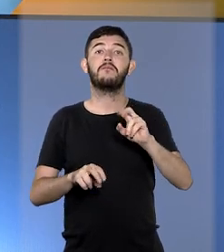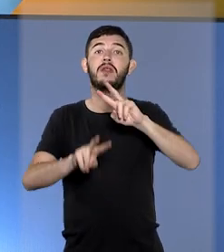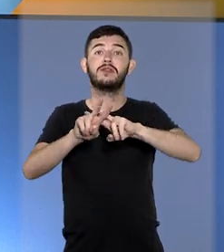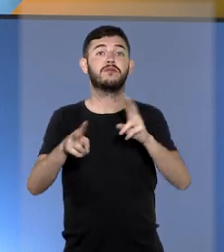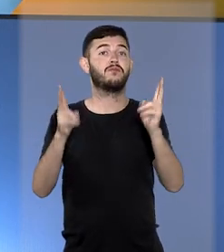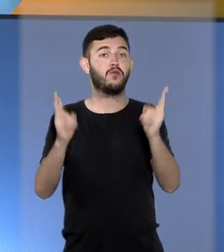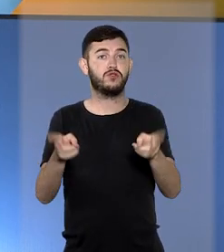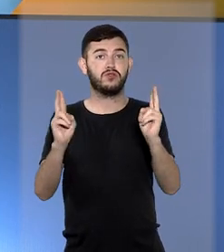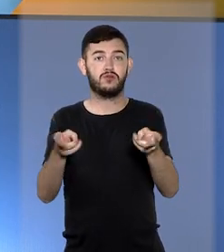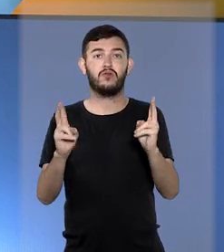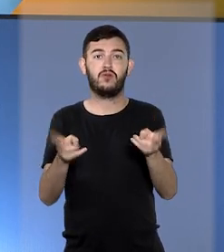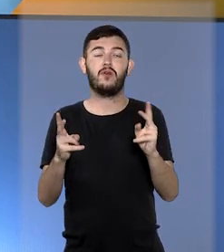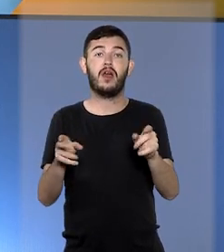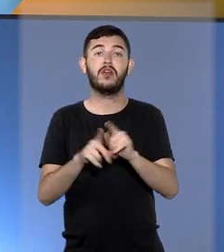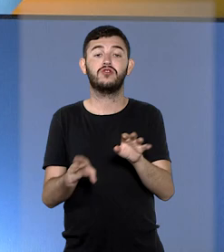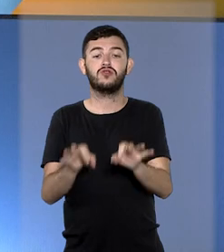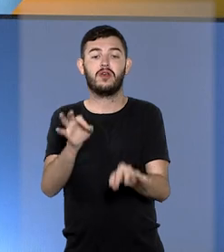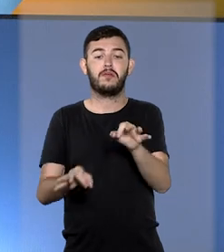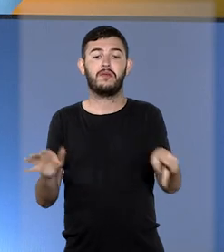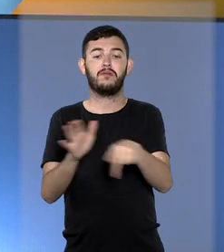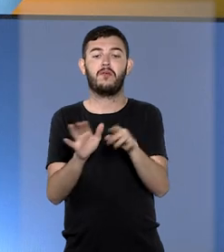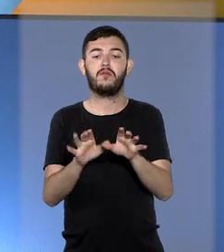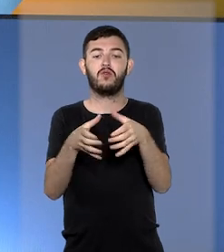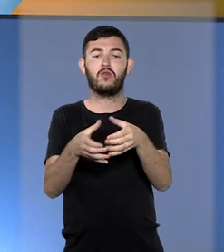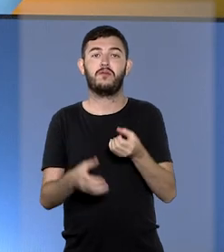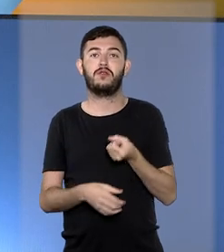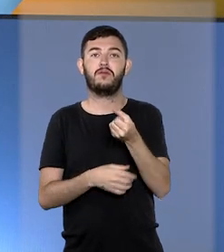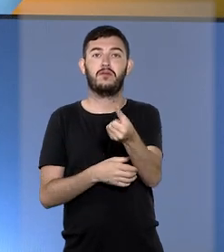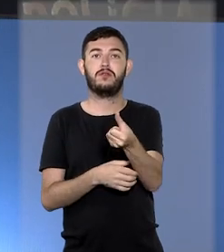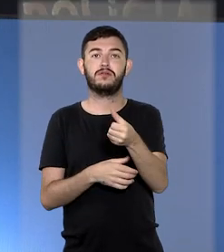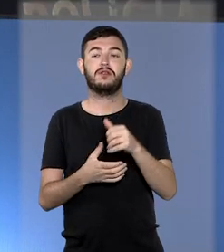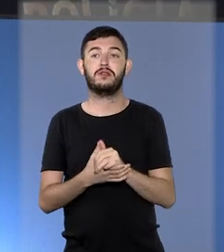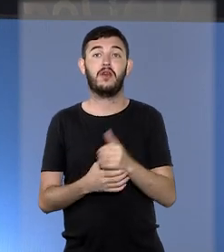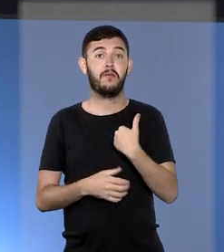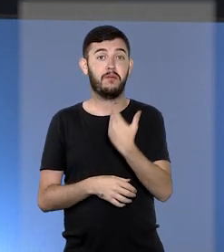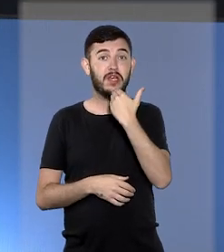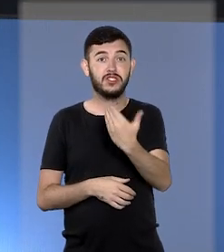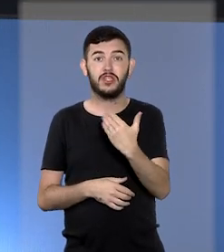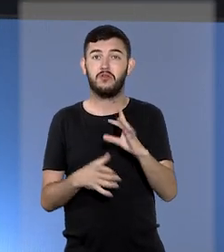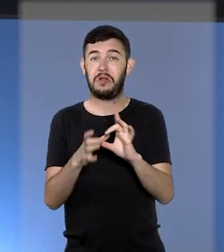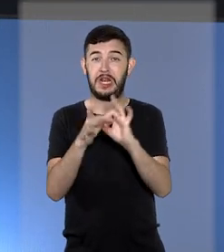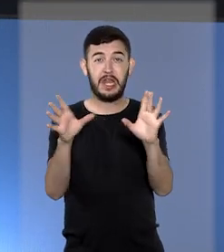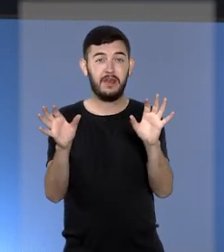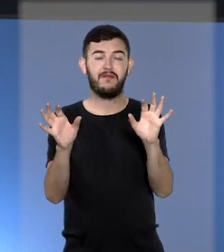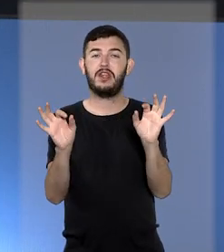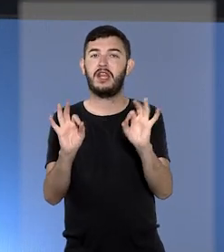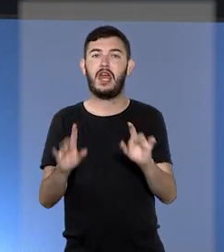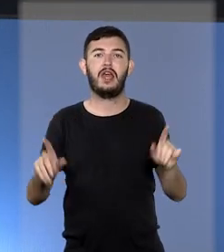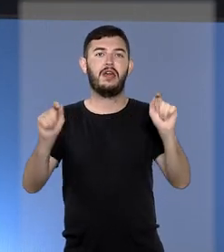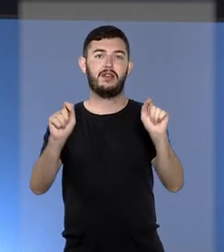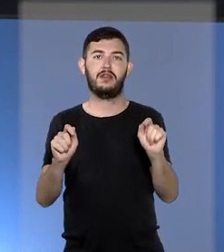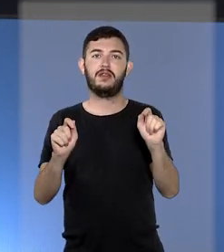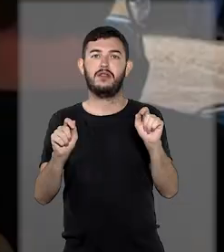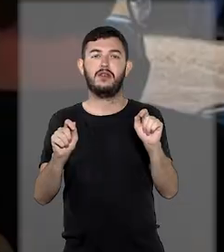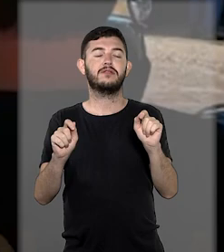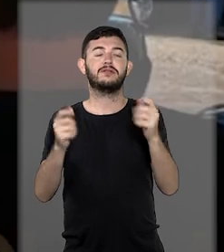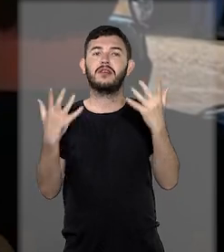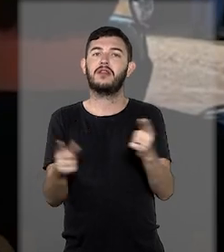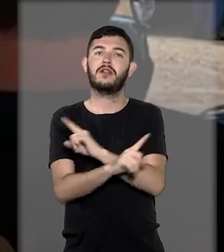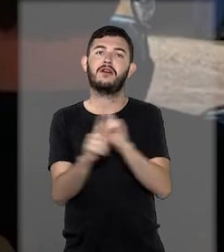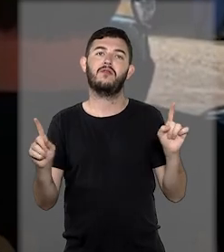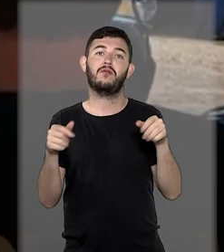mantida pela sexta turma. Repórter Marina Campos. Ao negar o pedido de soltura, o colegiado, por